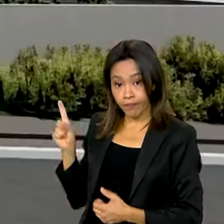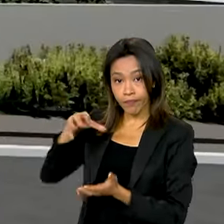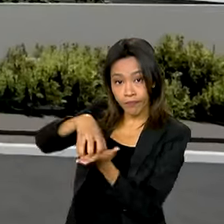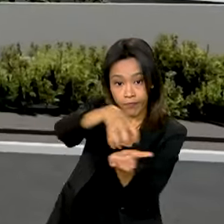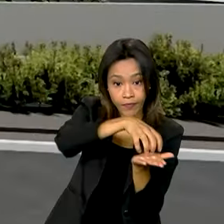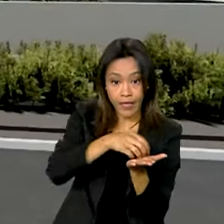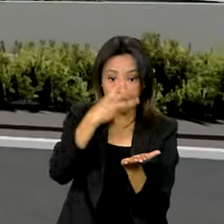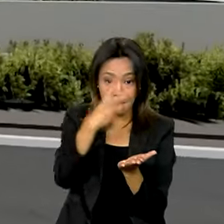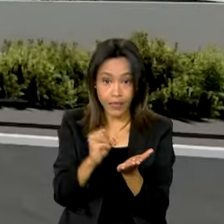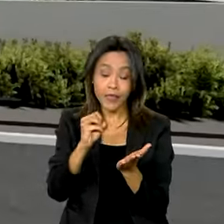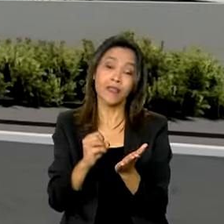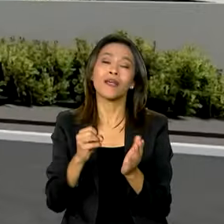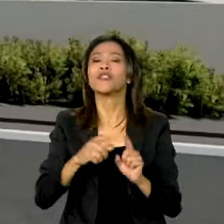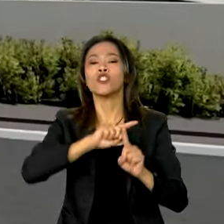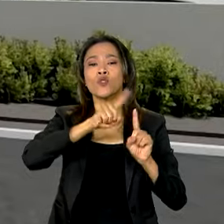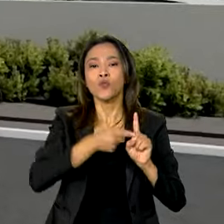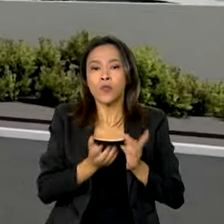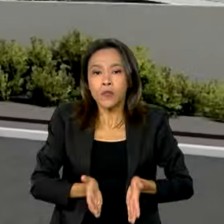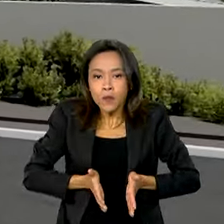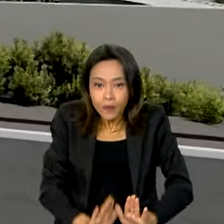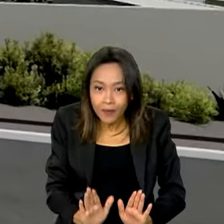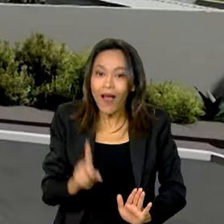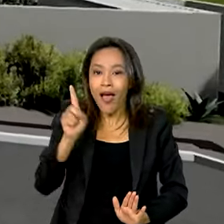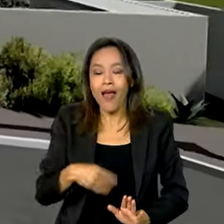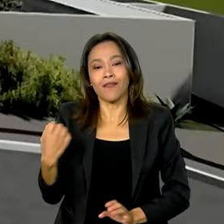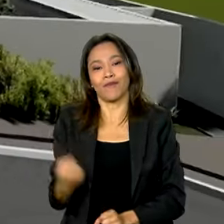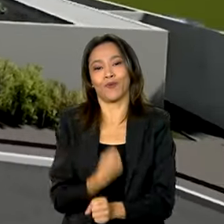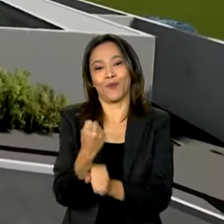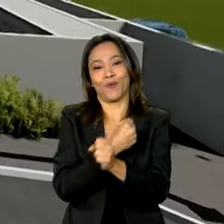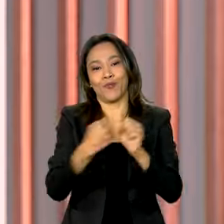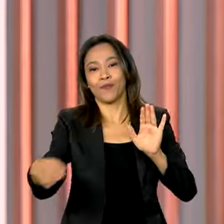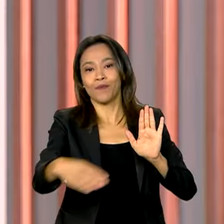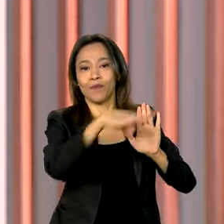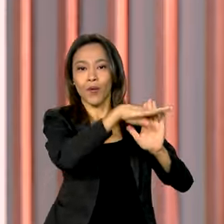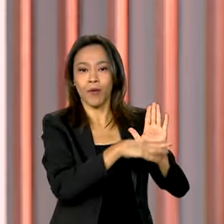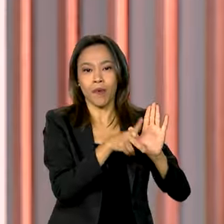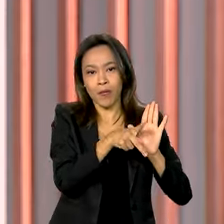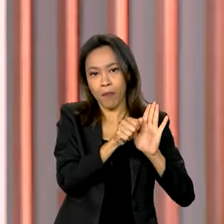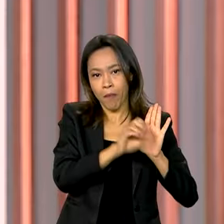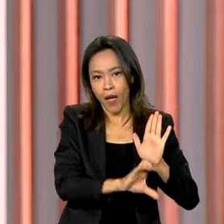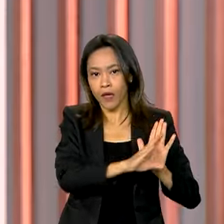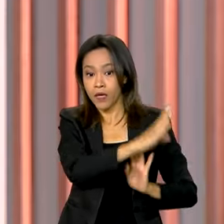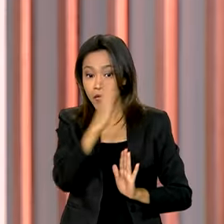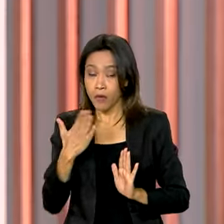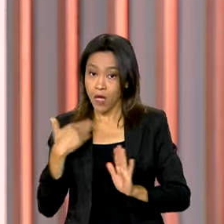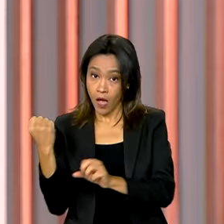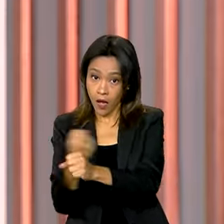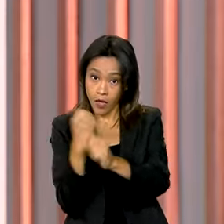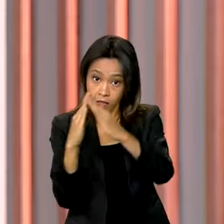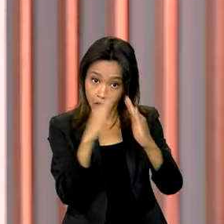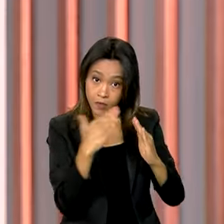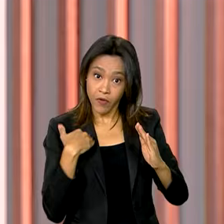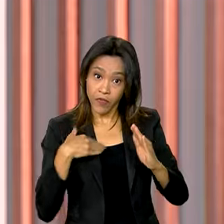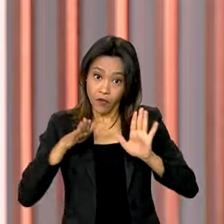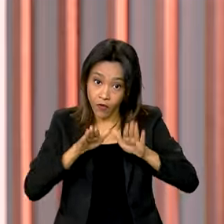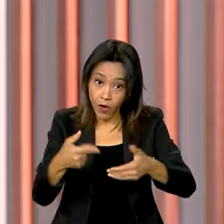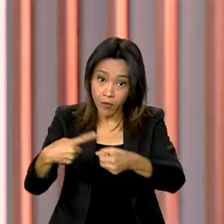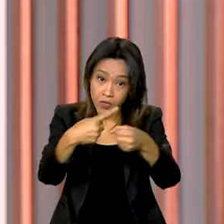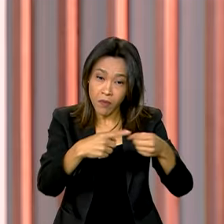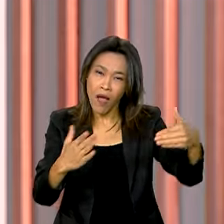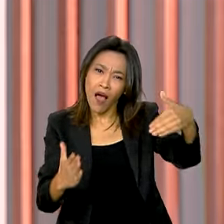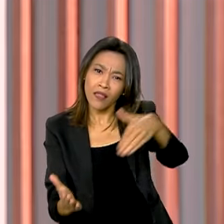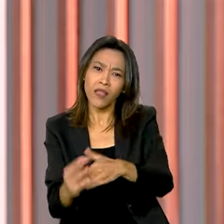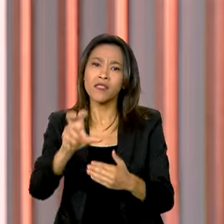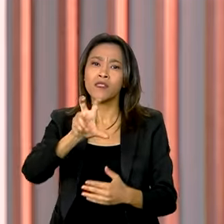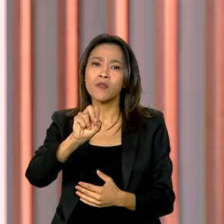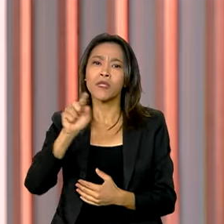parto normal vão ser construídos com recursos do novo PAC e Minha Casa Minha Vida vai focar nos municípios com até 50 mil